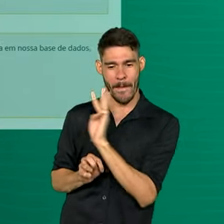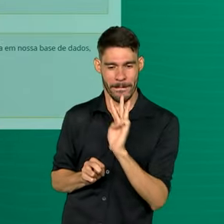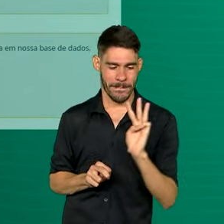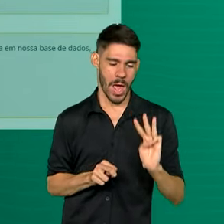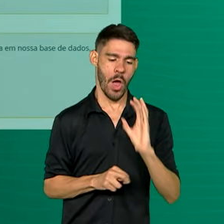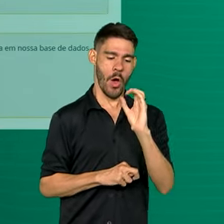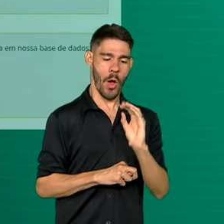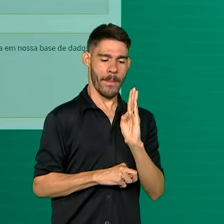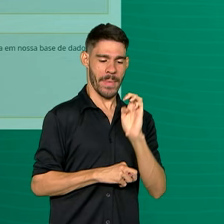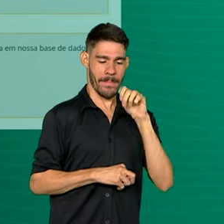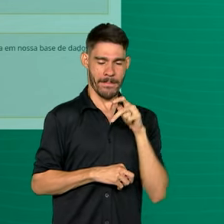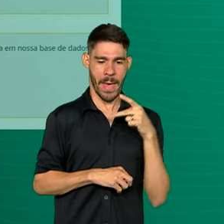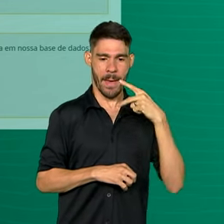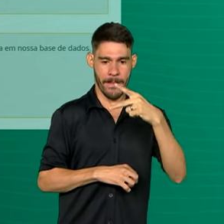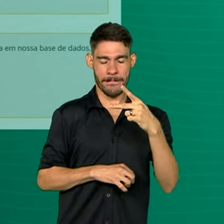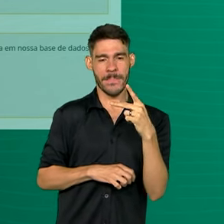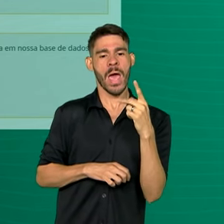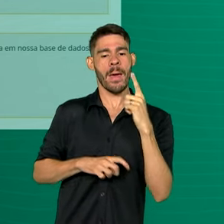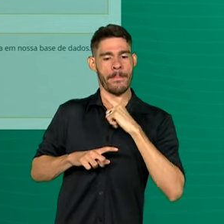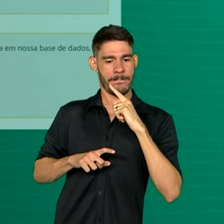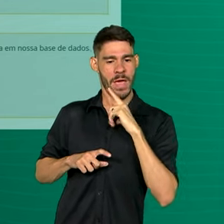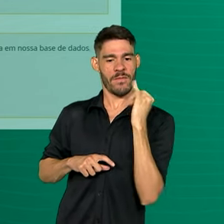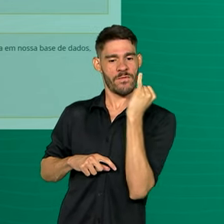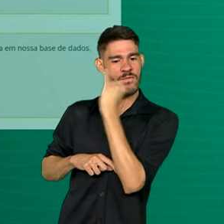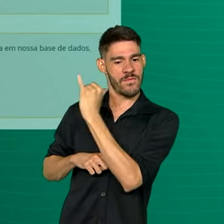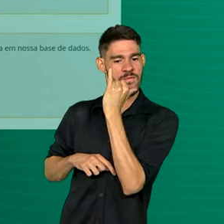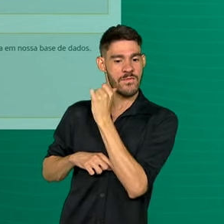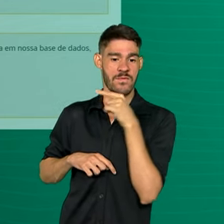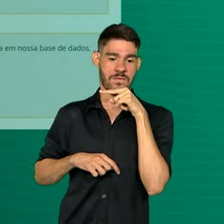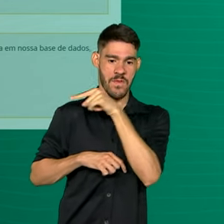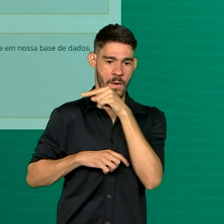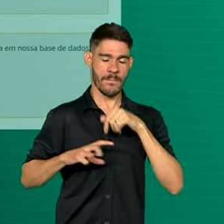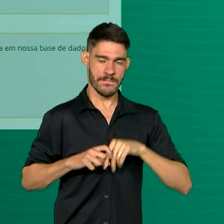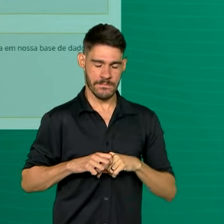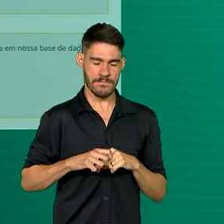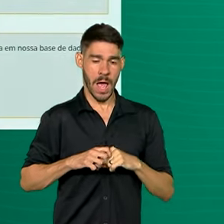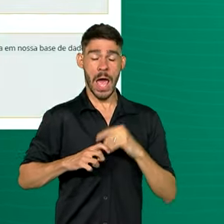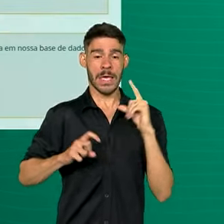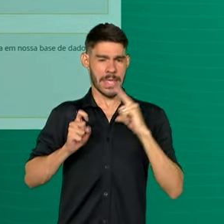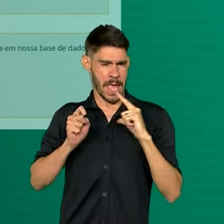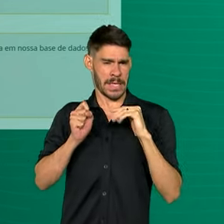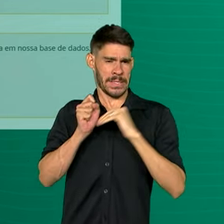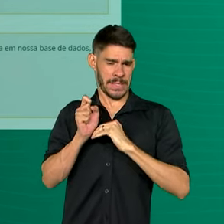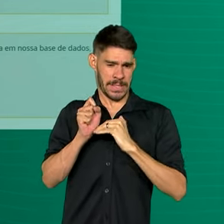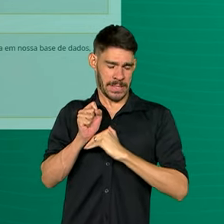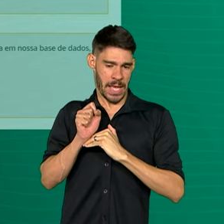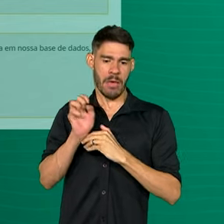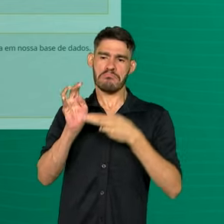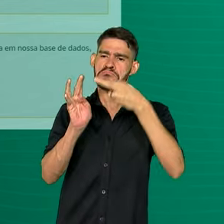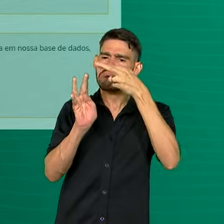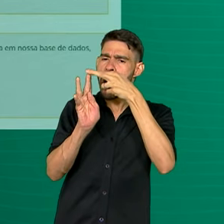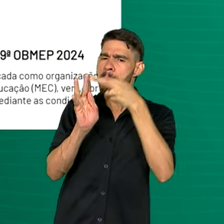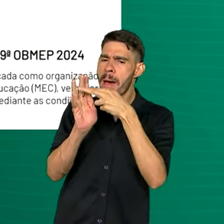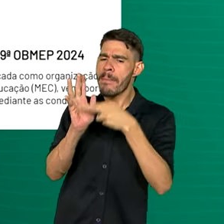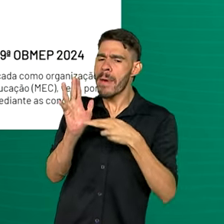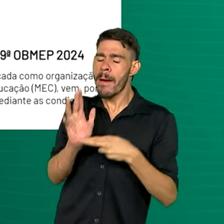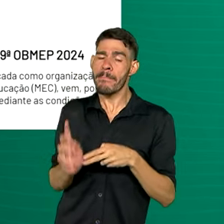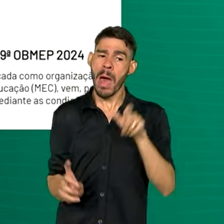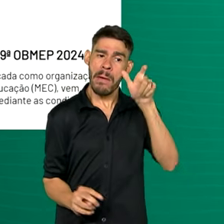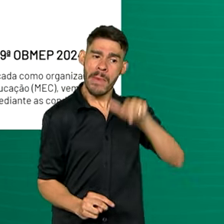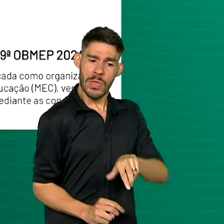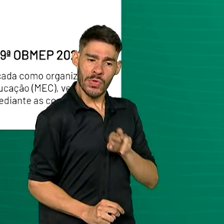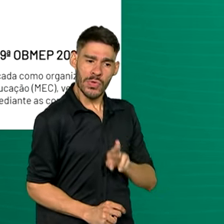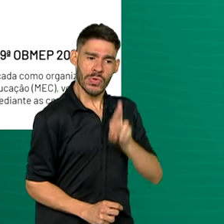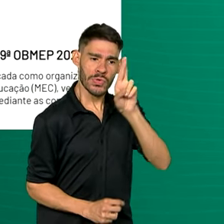Obemep, informar o código MEC e NEP e criar uma senha. No regulamento, os representantes